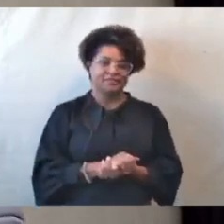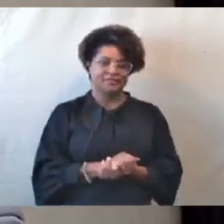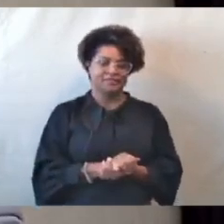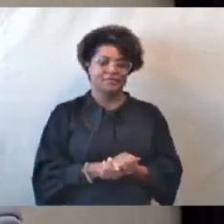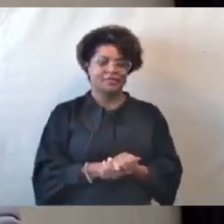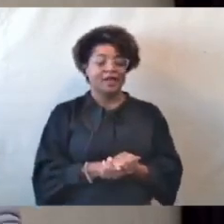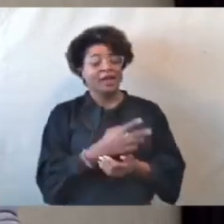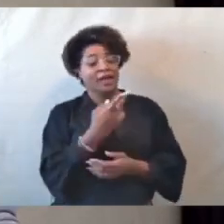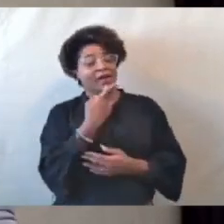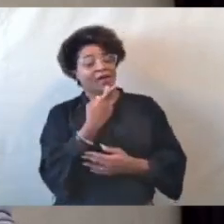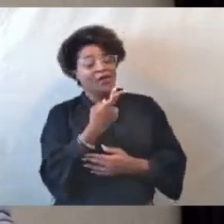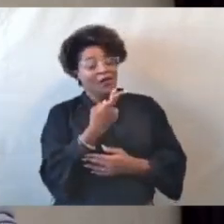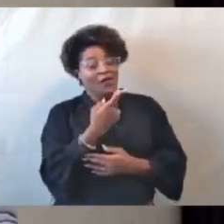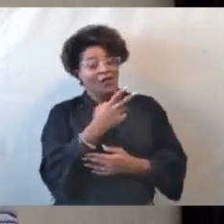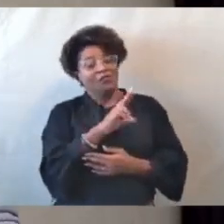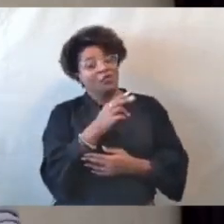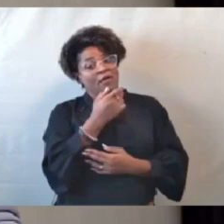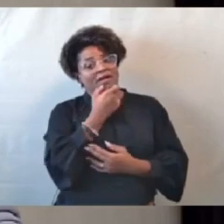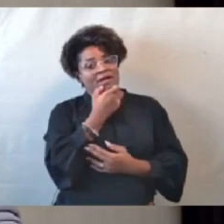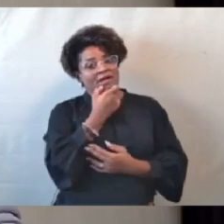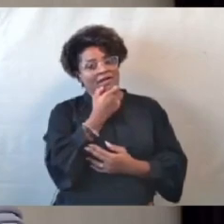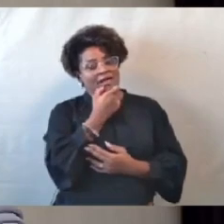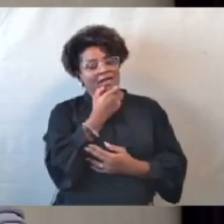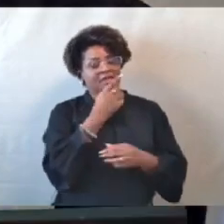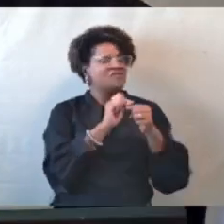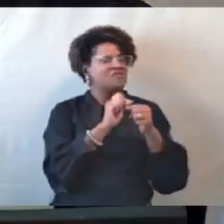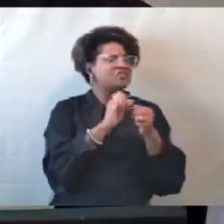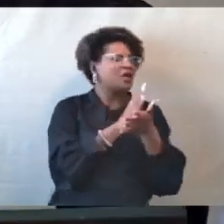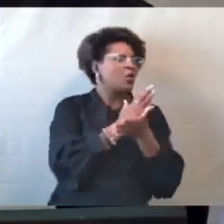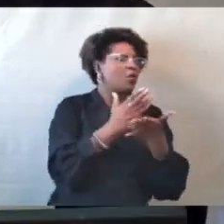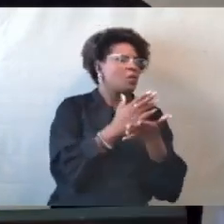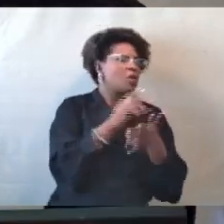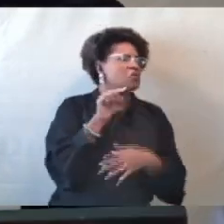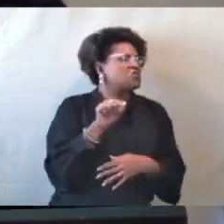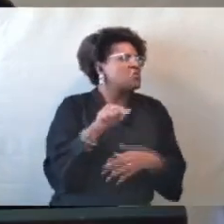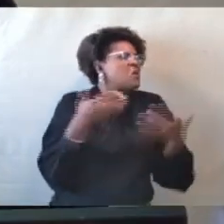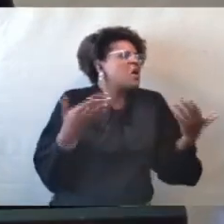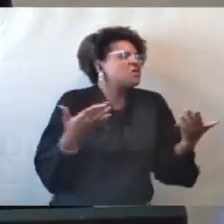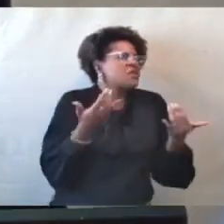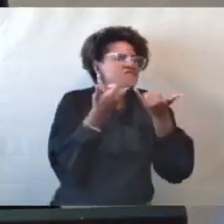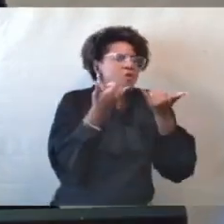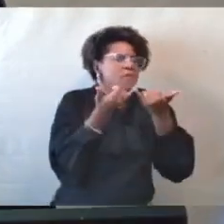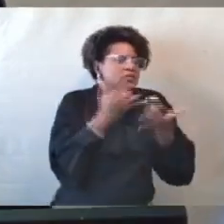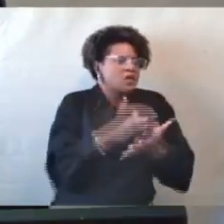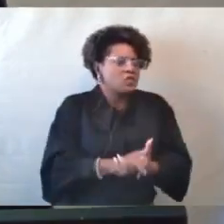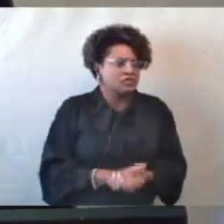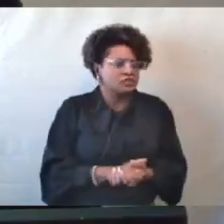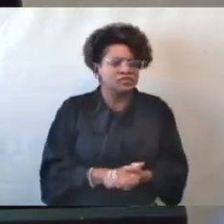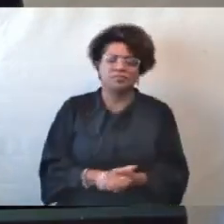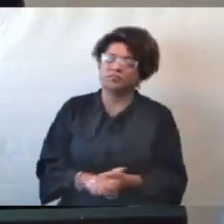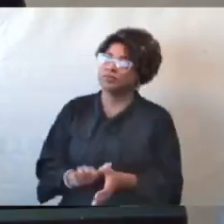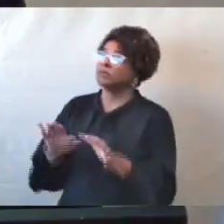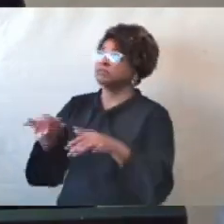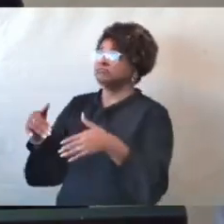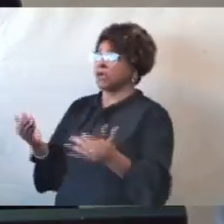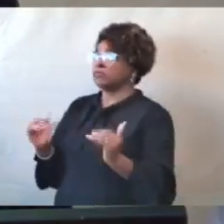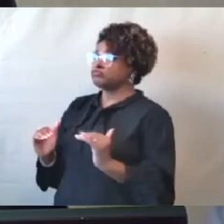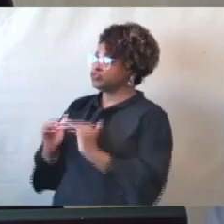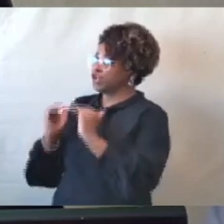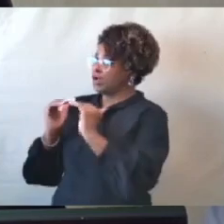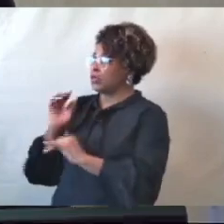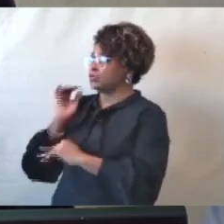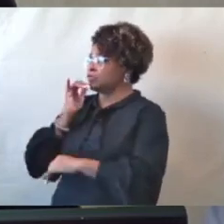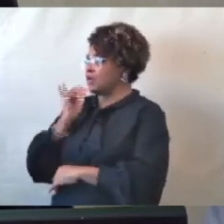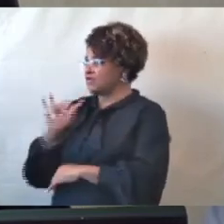Foi dotada alguma providência neste sentido? Eu registro conforme informado que a